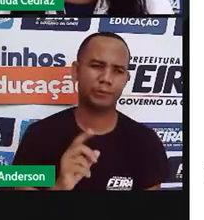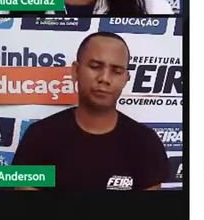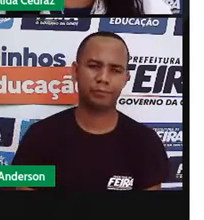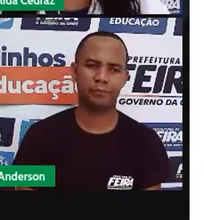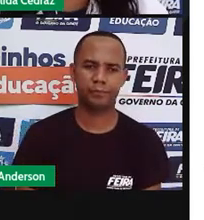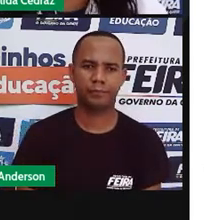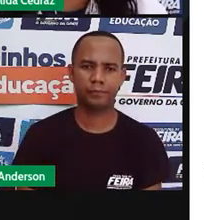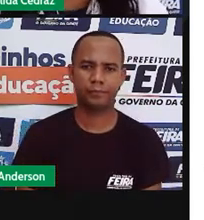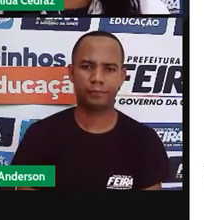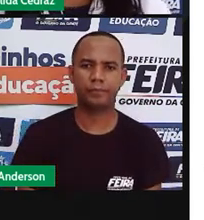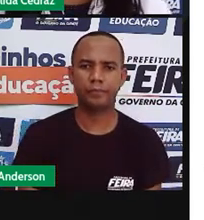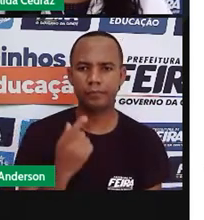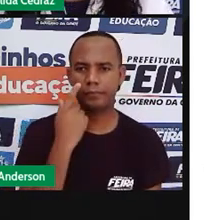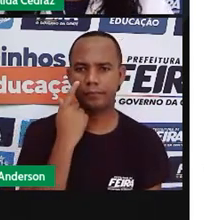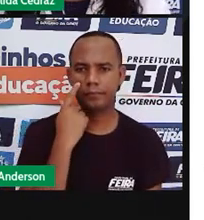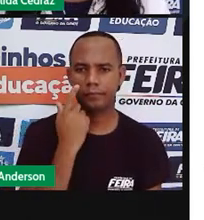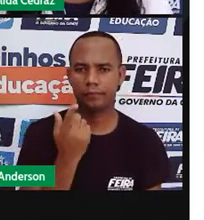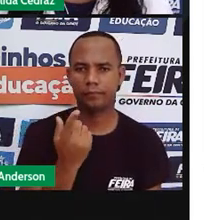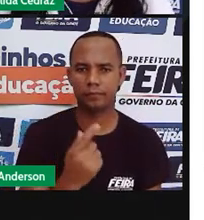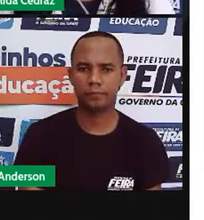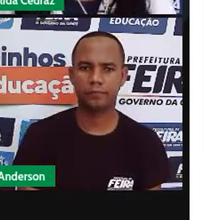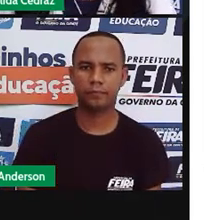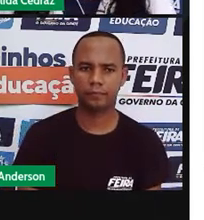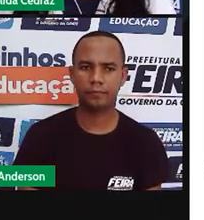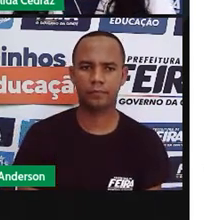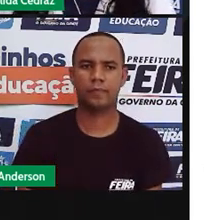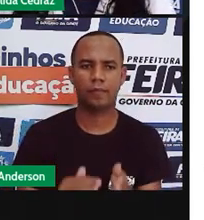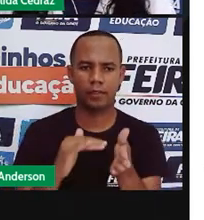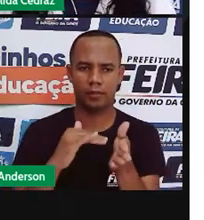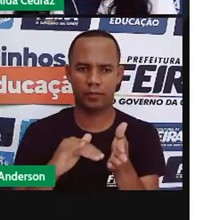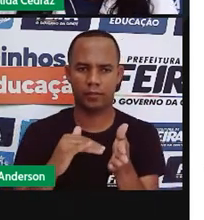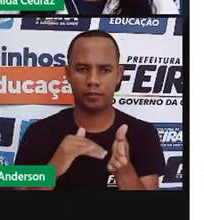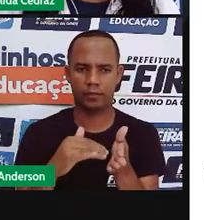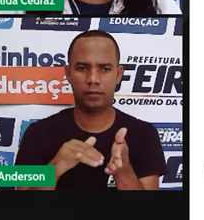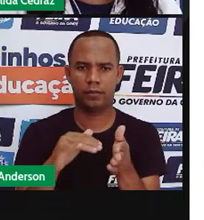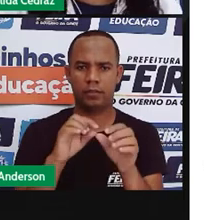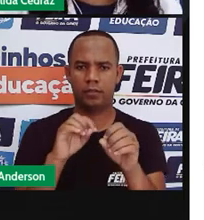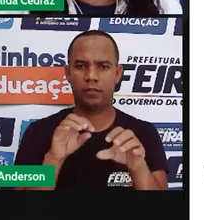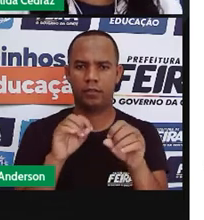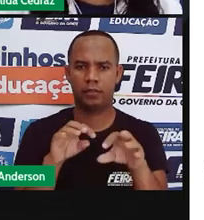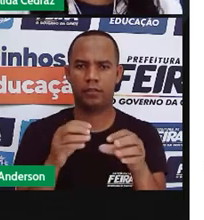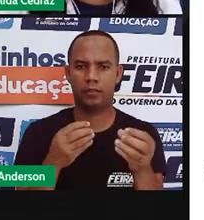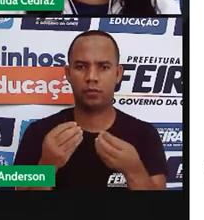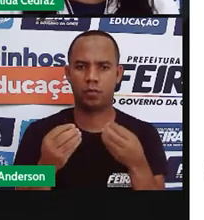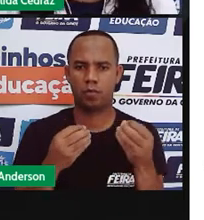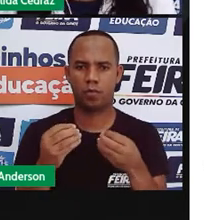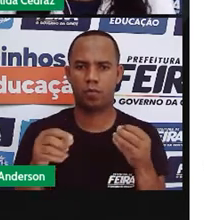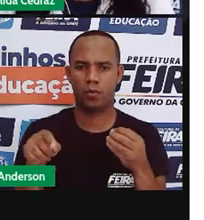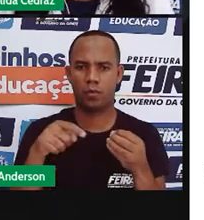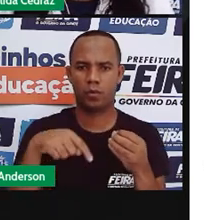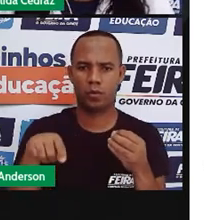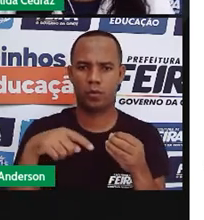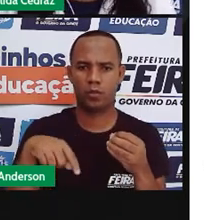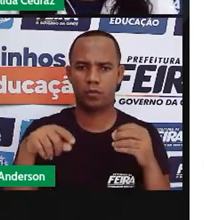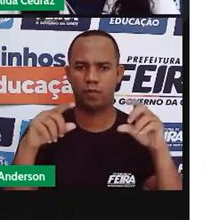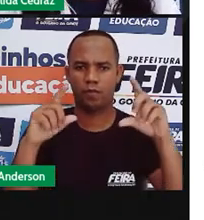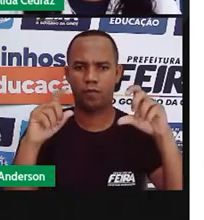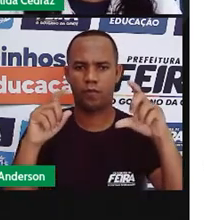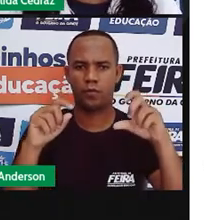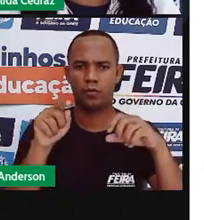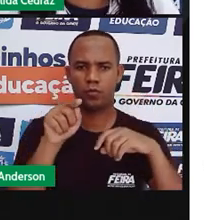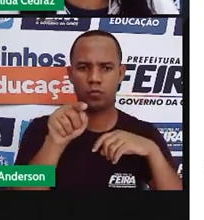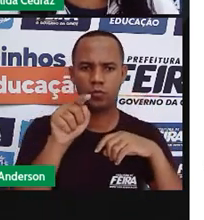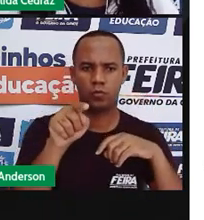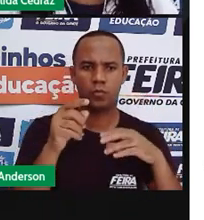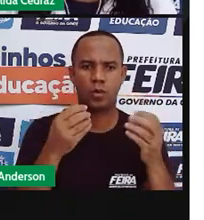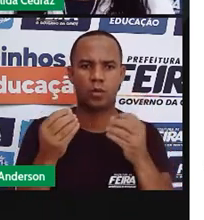olha só aqui na secretaria de educação para a gente colocar uma foto de vocês no